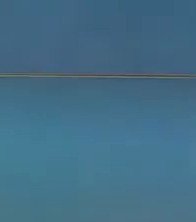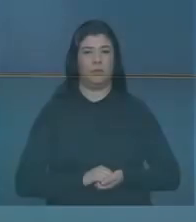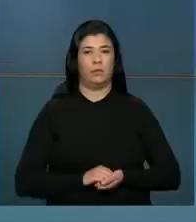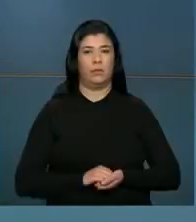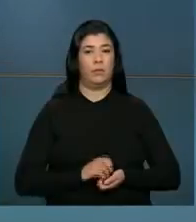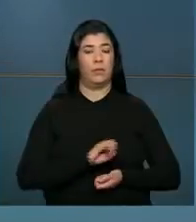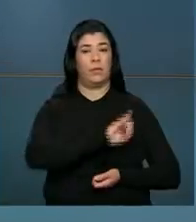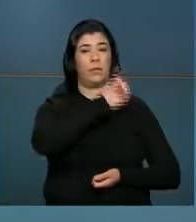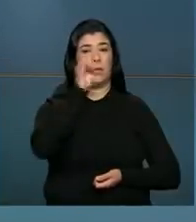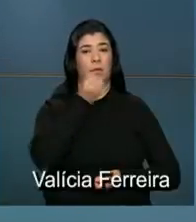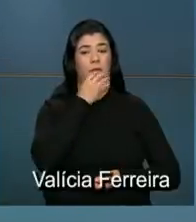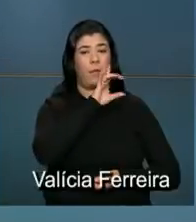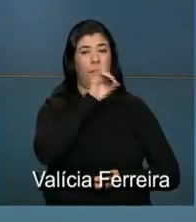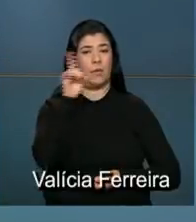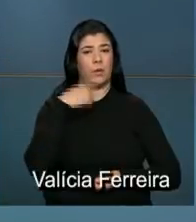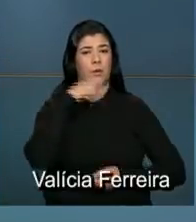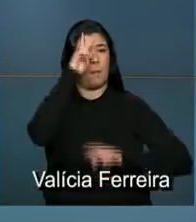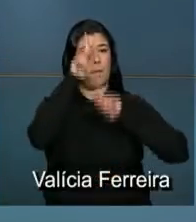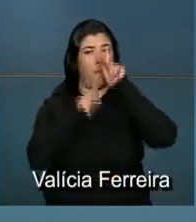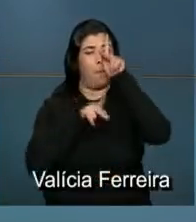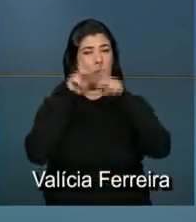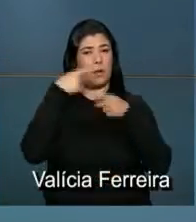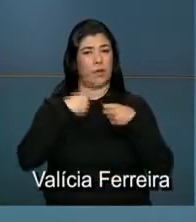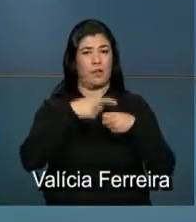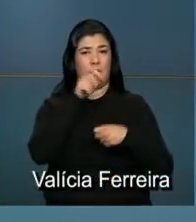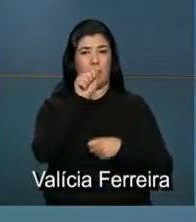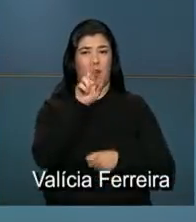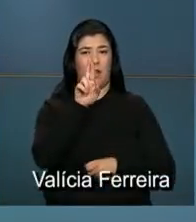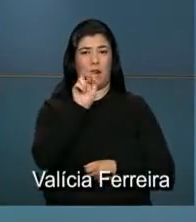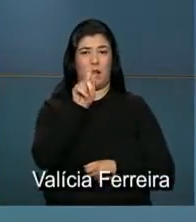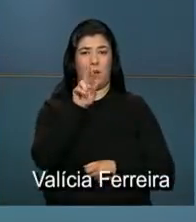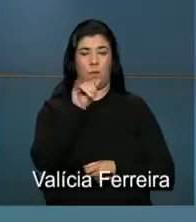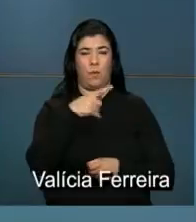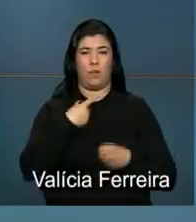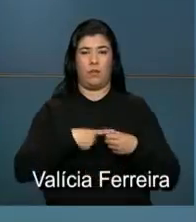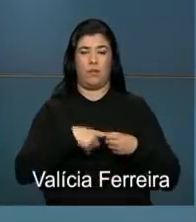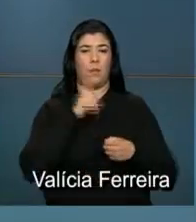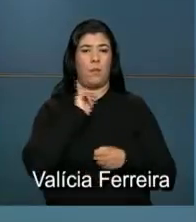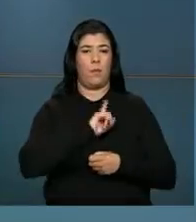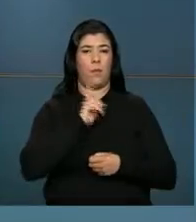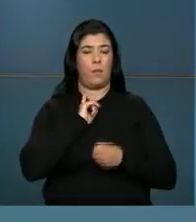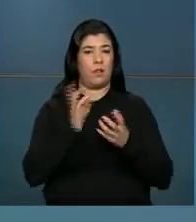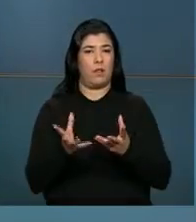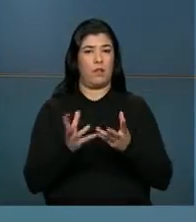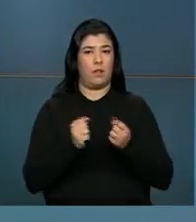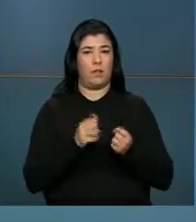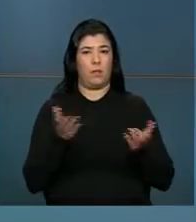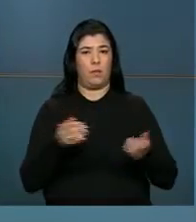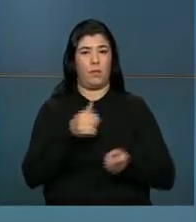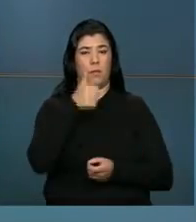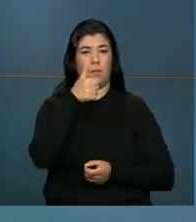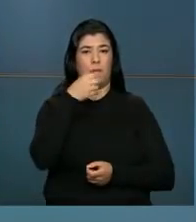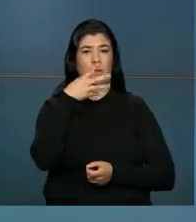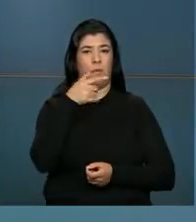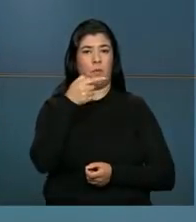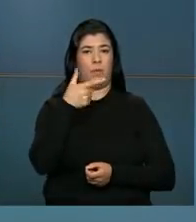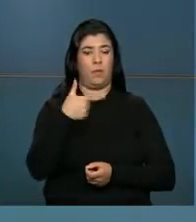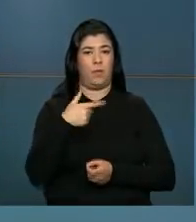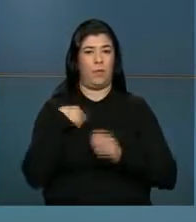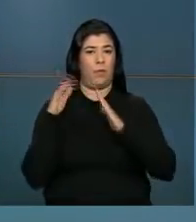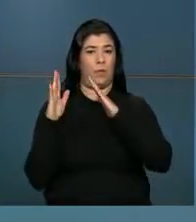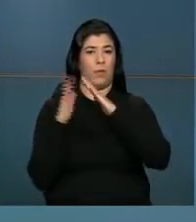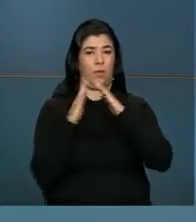Olá, bom dia. A população de Araguari, em Minas Gerais, recebe hoje 1.472 unidades